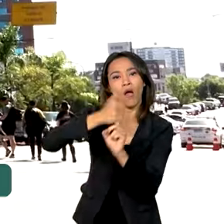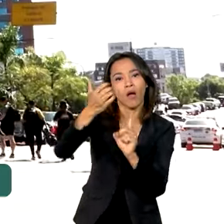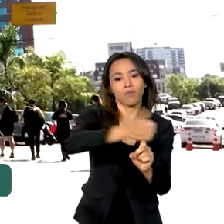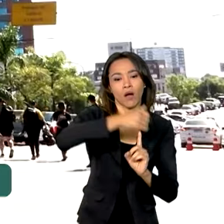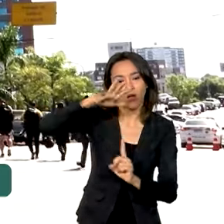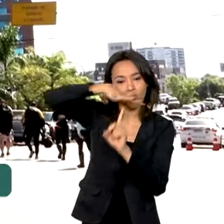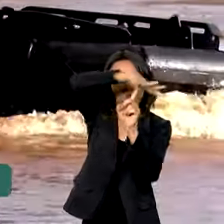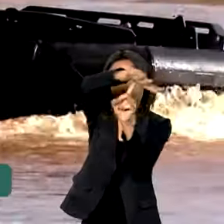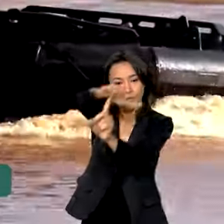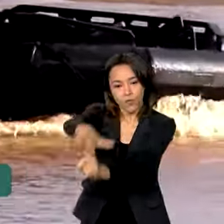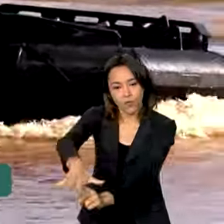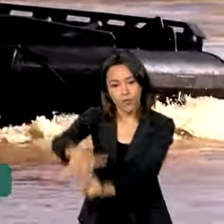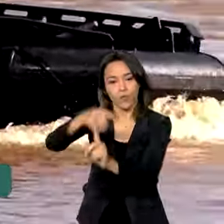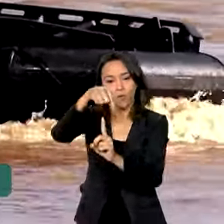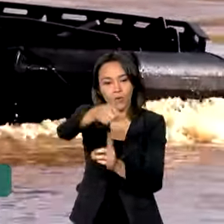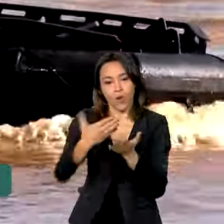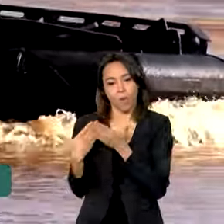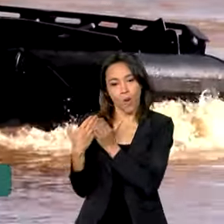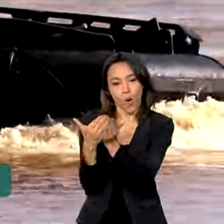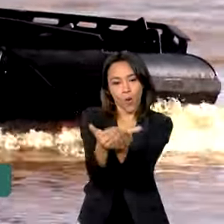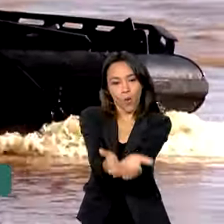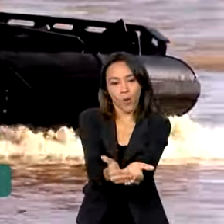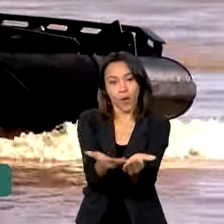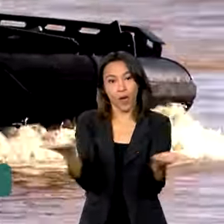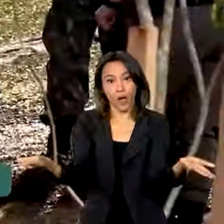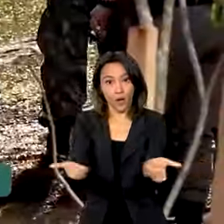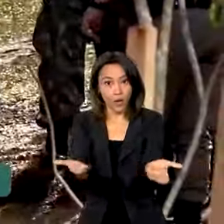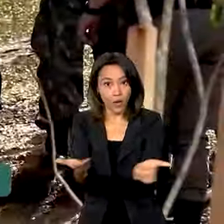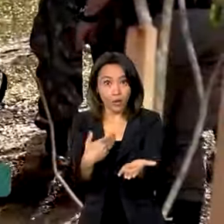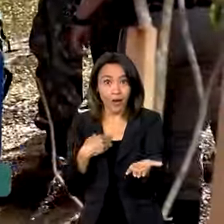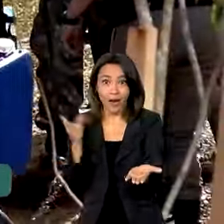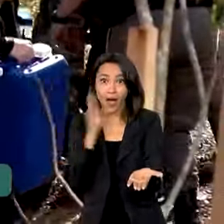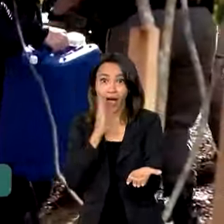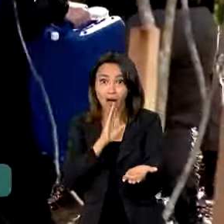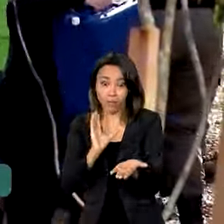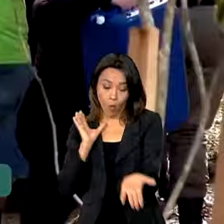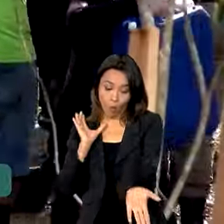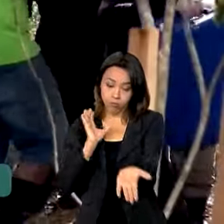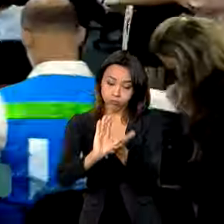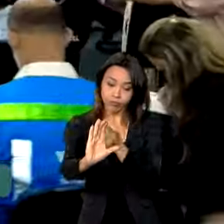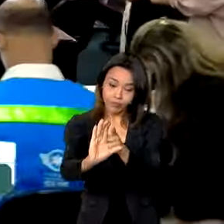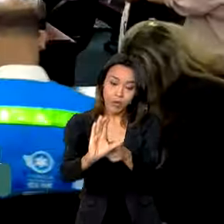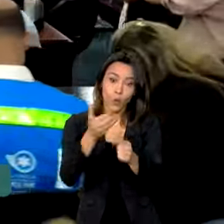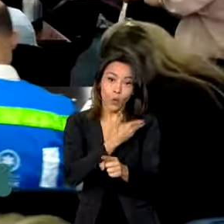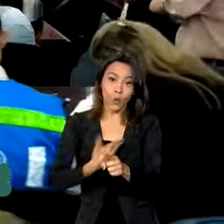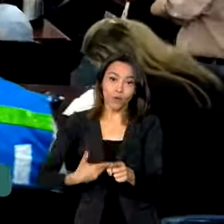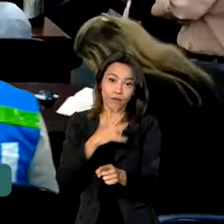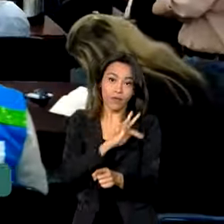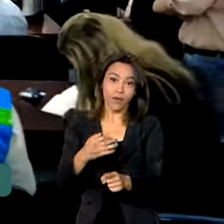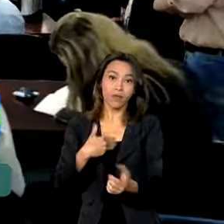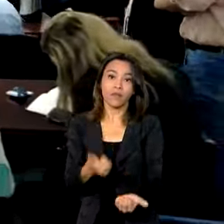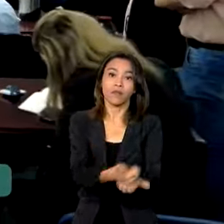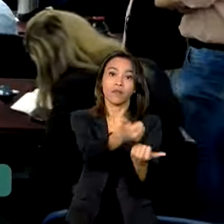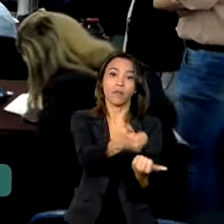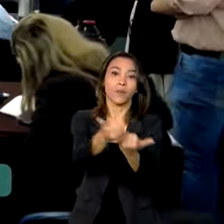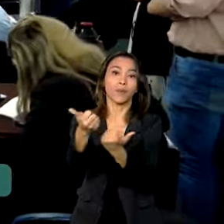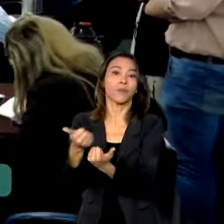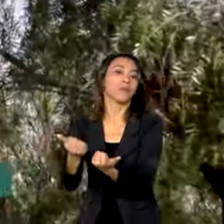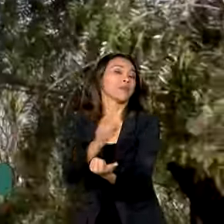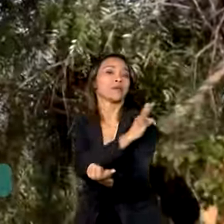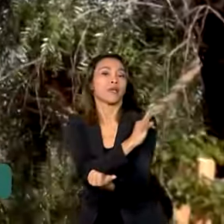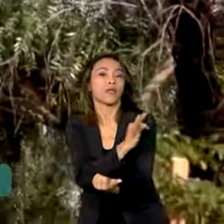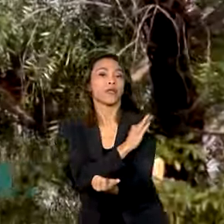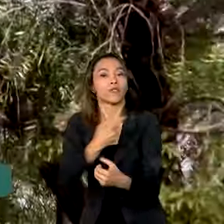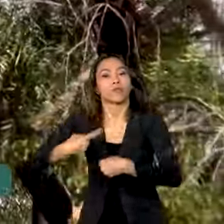terrestre e fluvial. Para a liberação mais rápida dos recursos, o governo federal tem dado assistência técnica para as prefeituras,